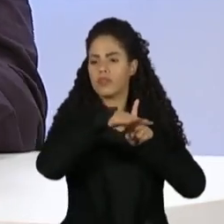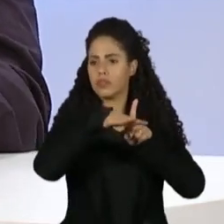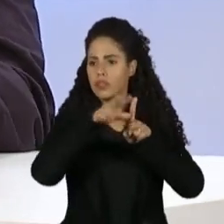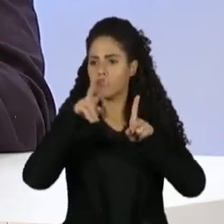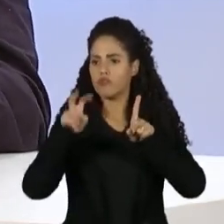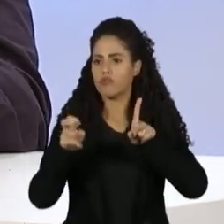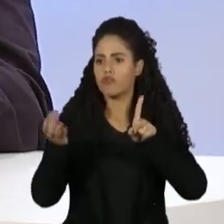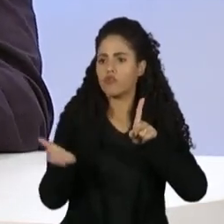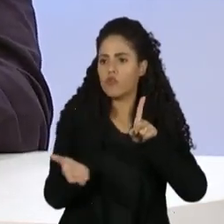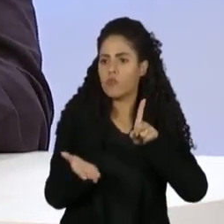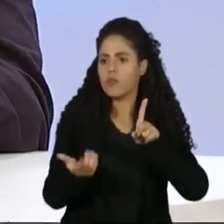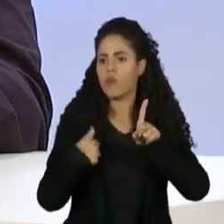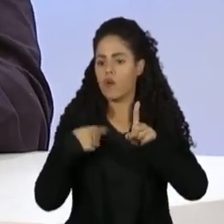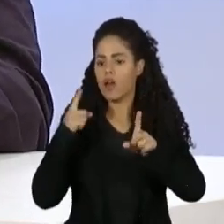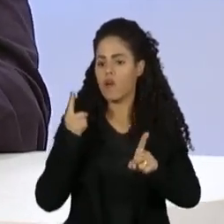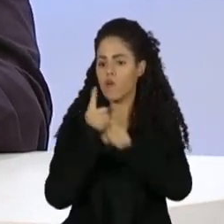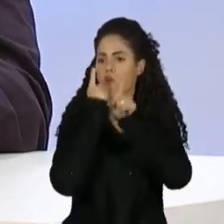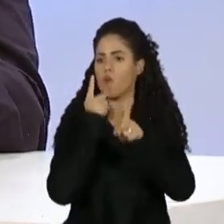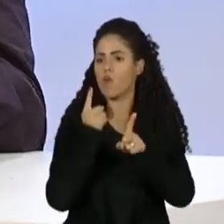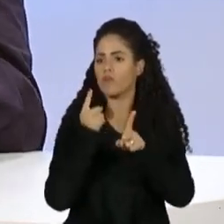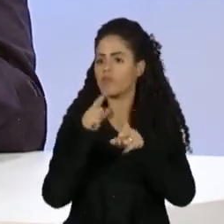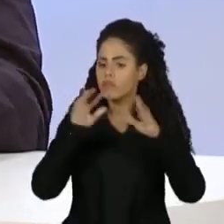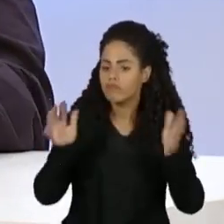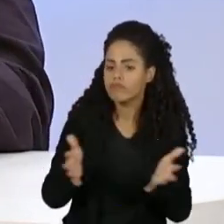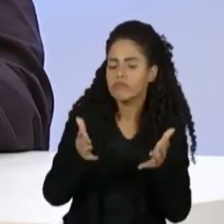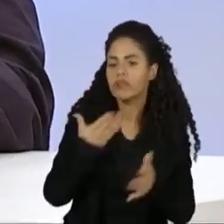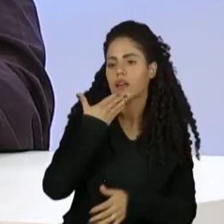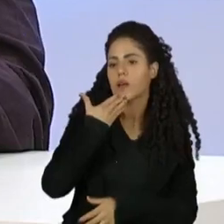encontrar forças para,